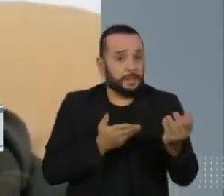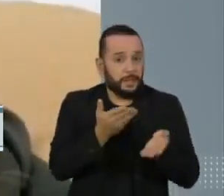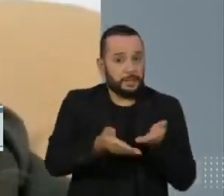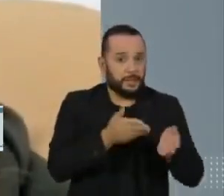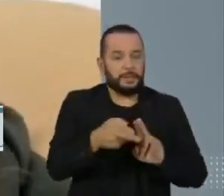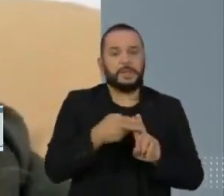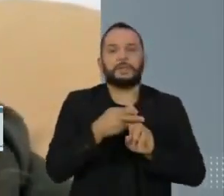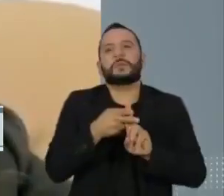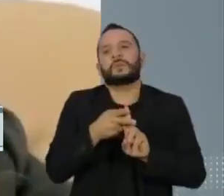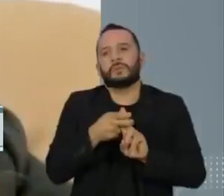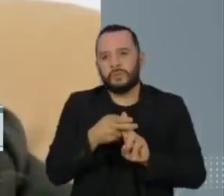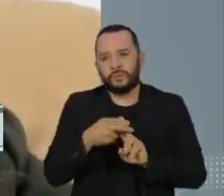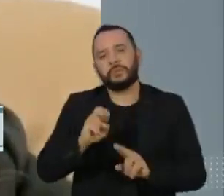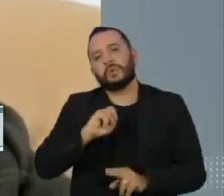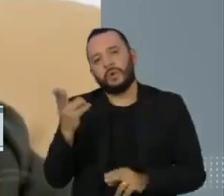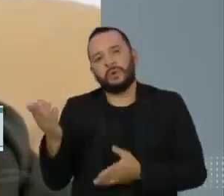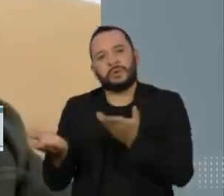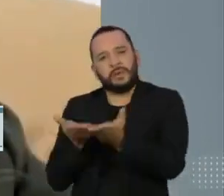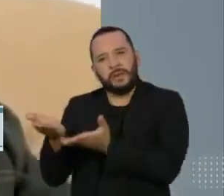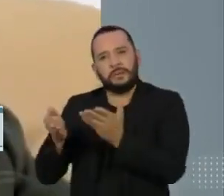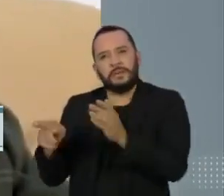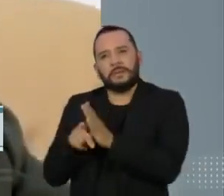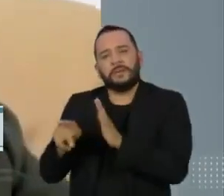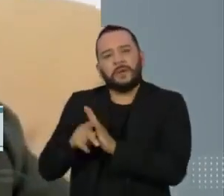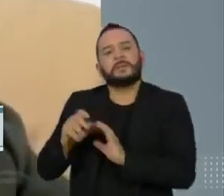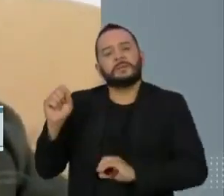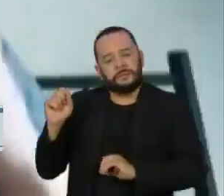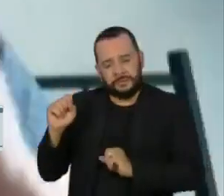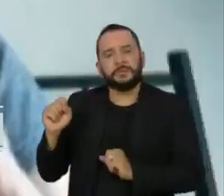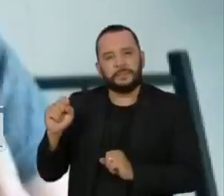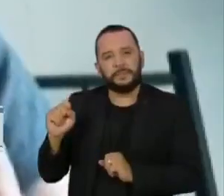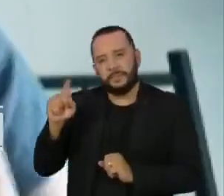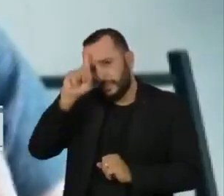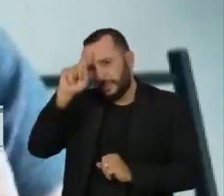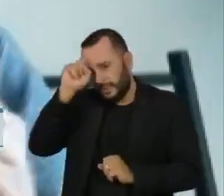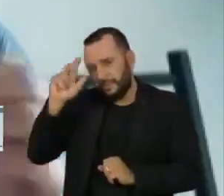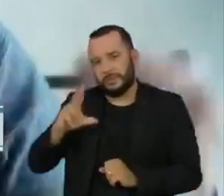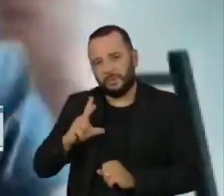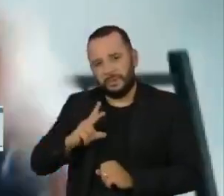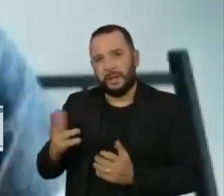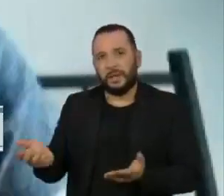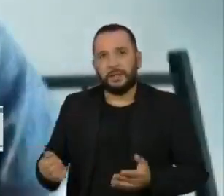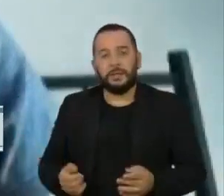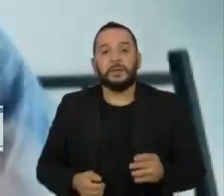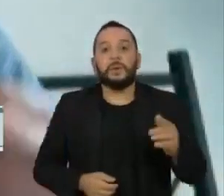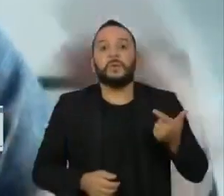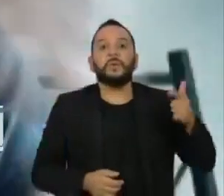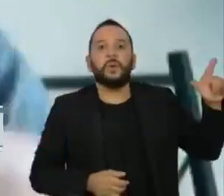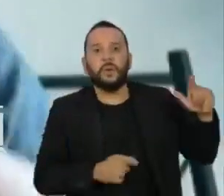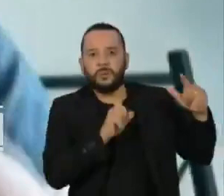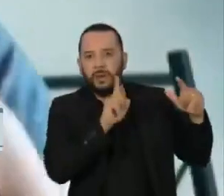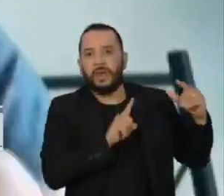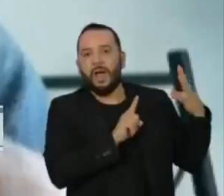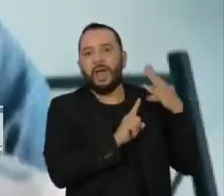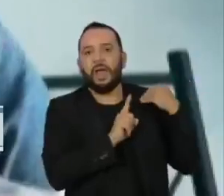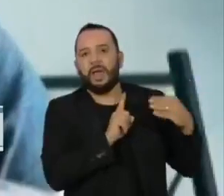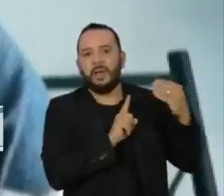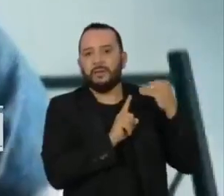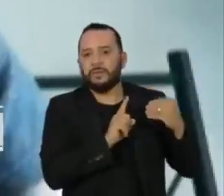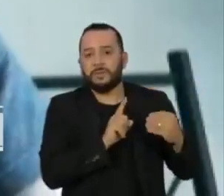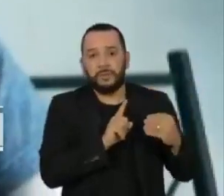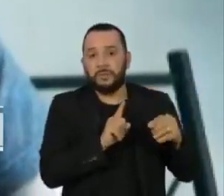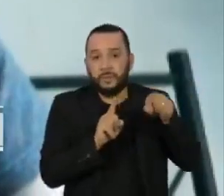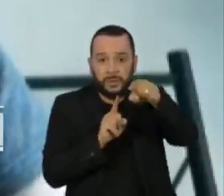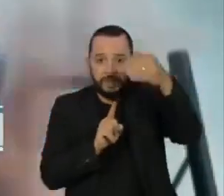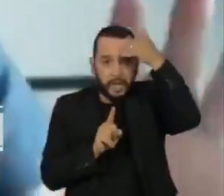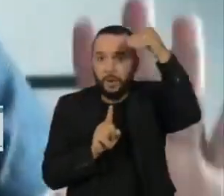ou na rede privada, de psicoterapia, de ajuda para essa criança. O abuso está no outro, não está em você, não está no que você